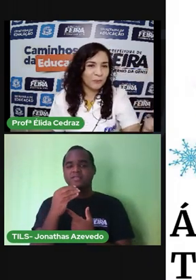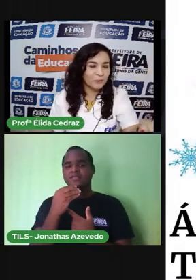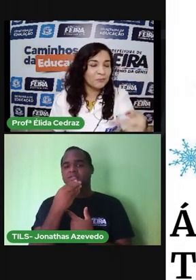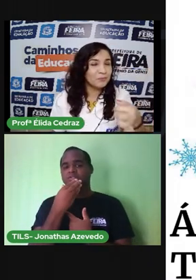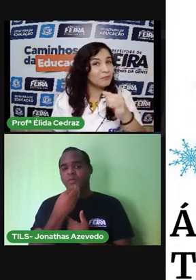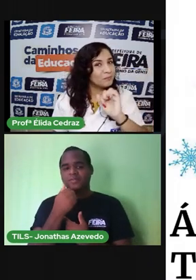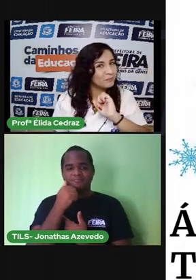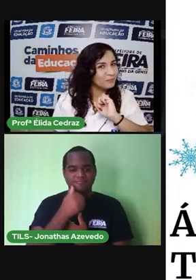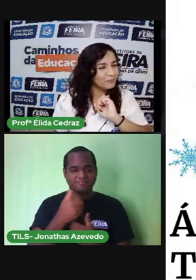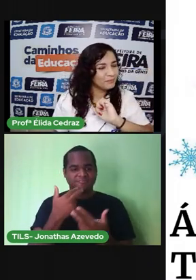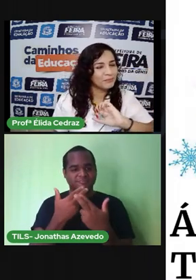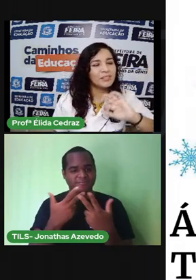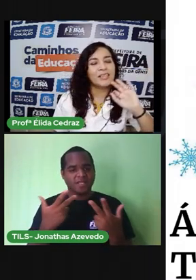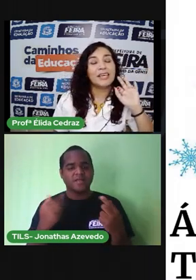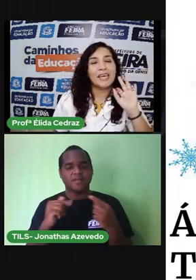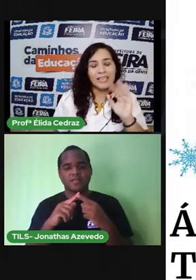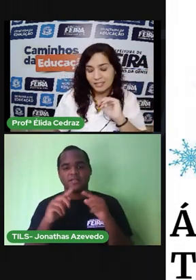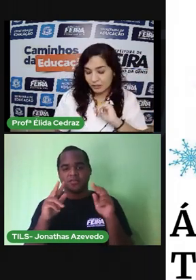colocou,